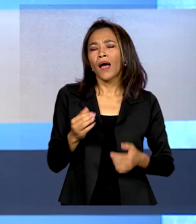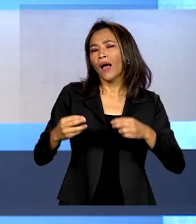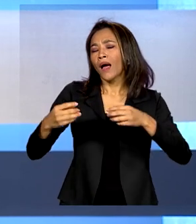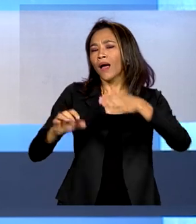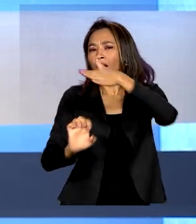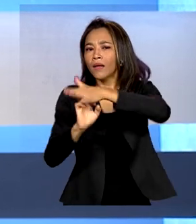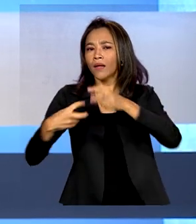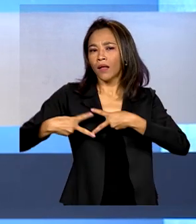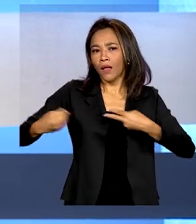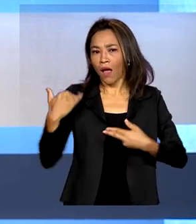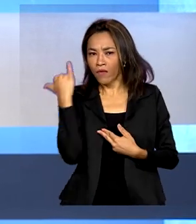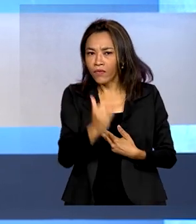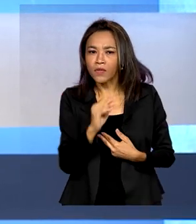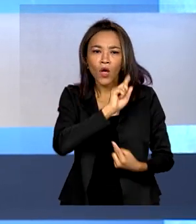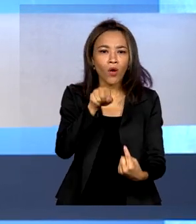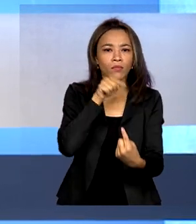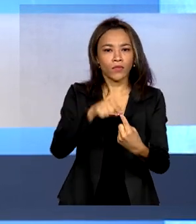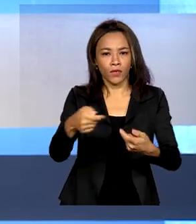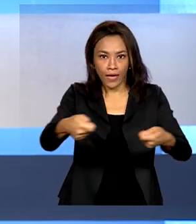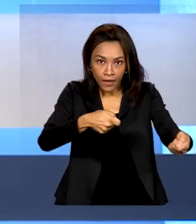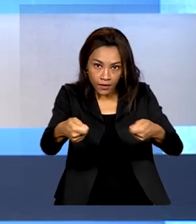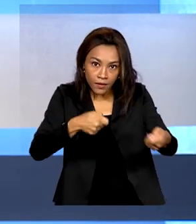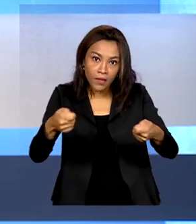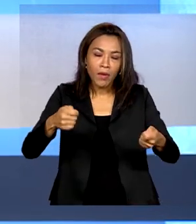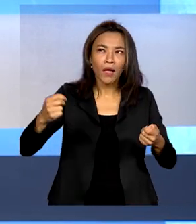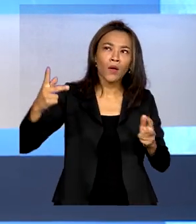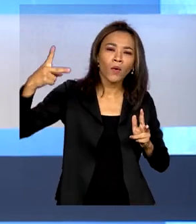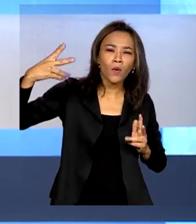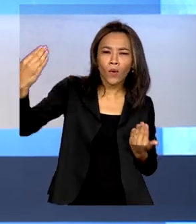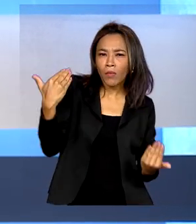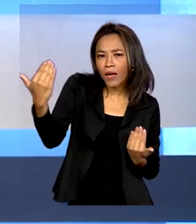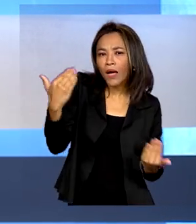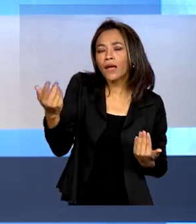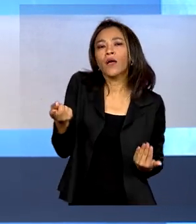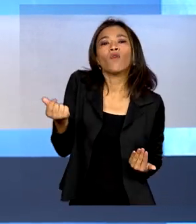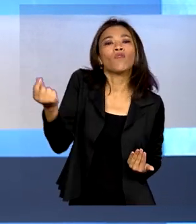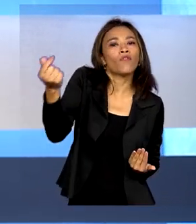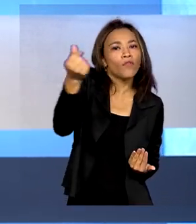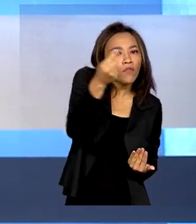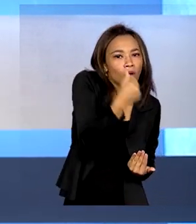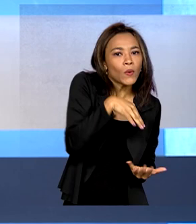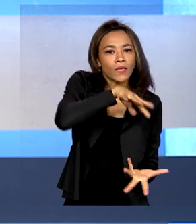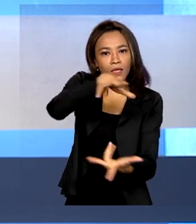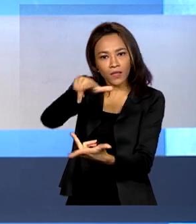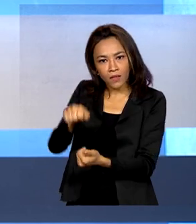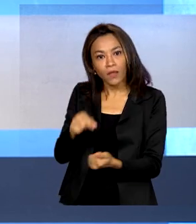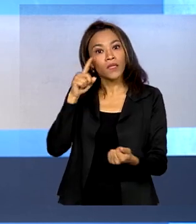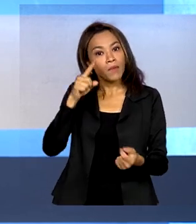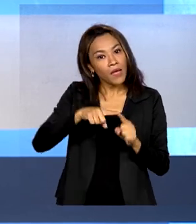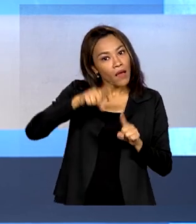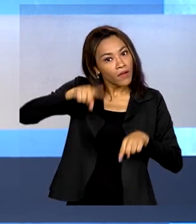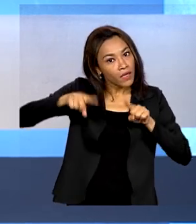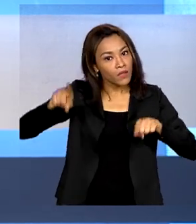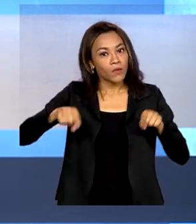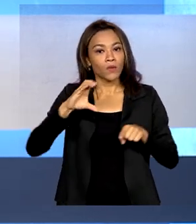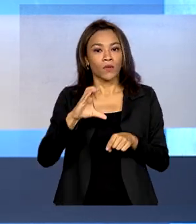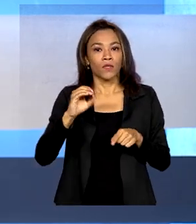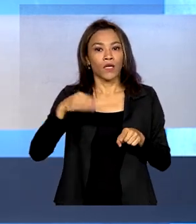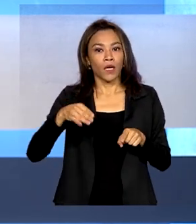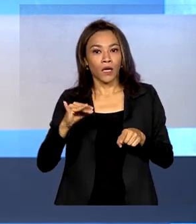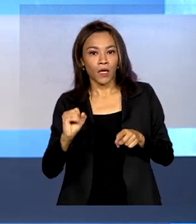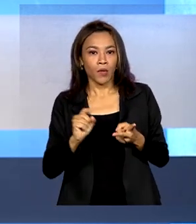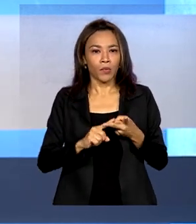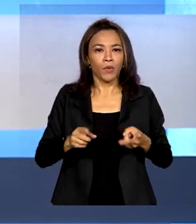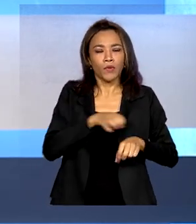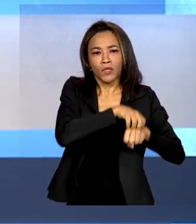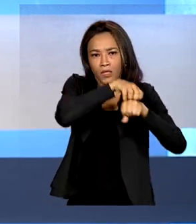equilibrar os preços em relação aos mercados nacional e internacional, levando em conta as variações da taxa de câmbio, custos de transporte